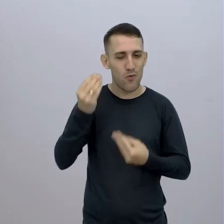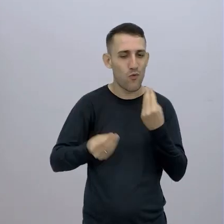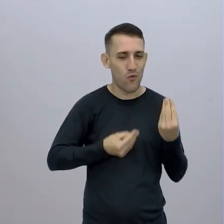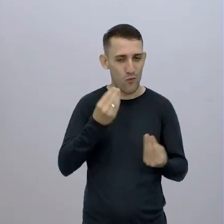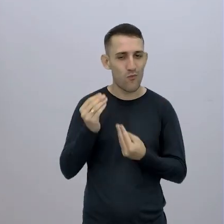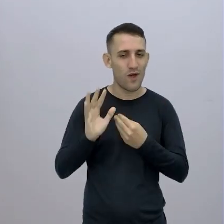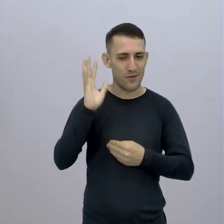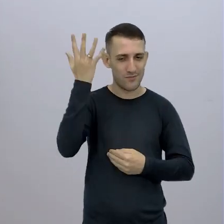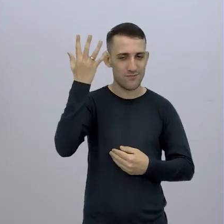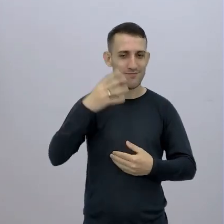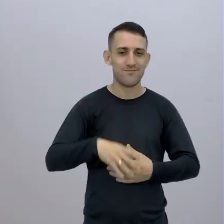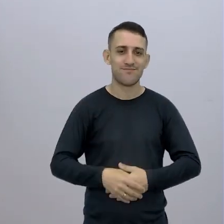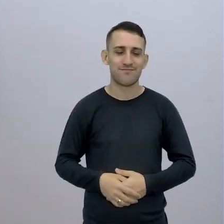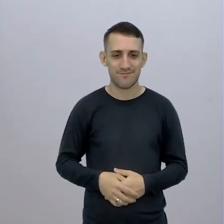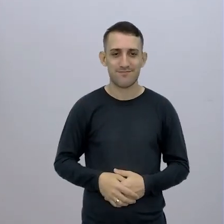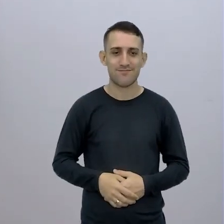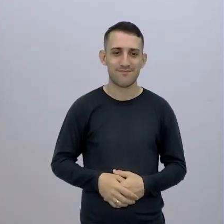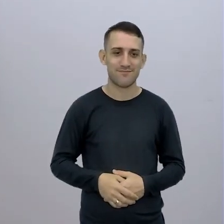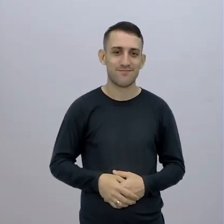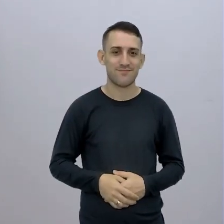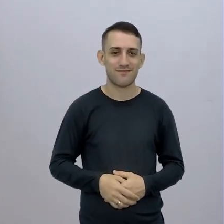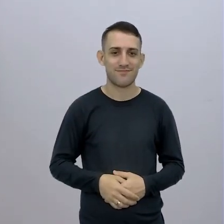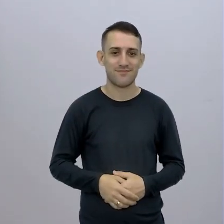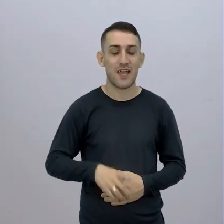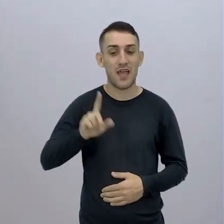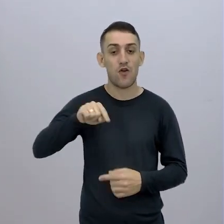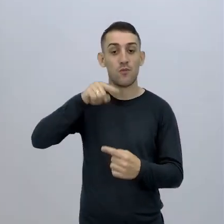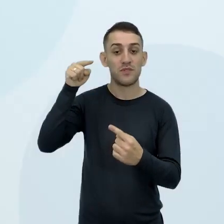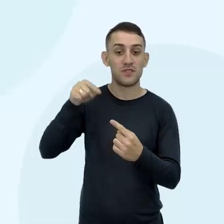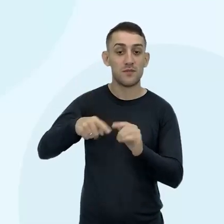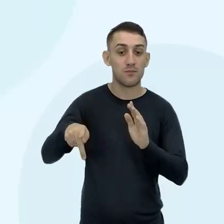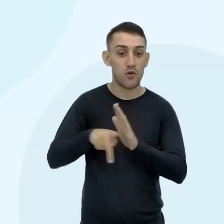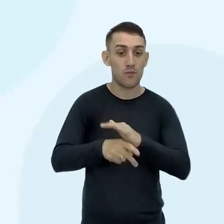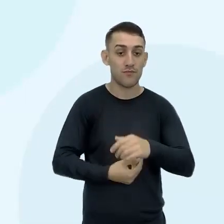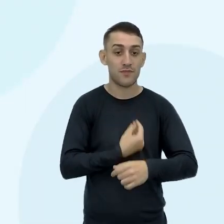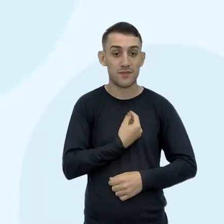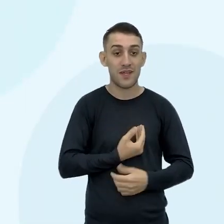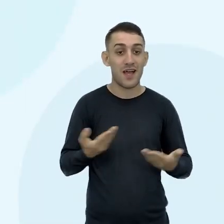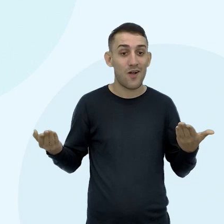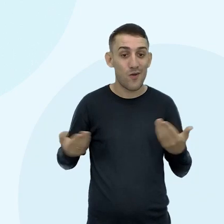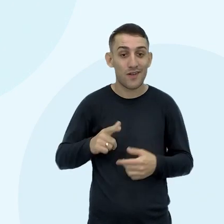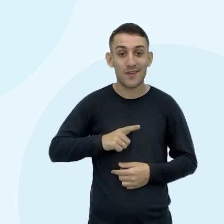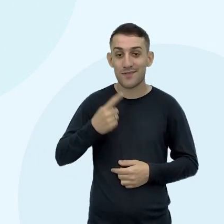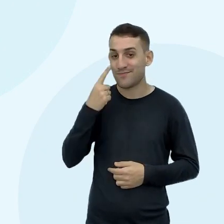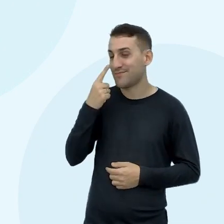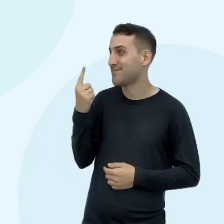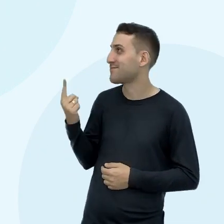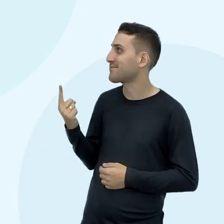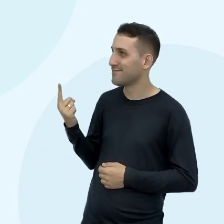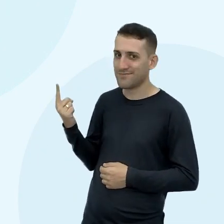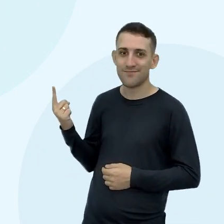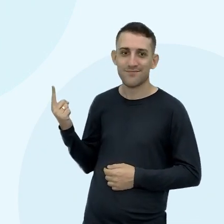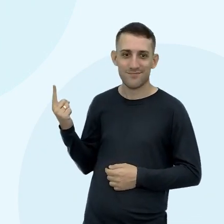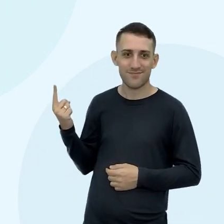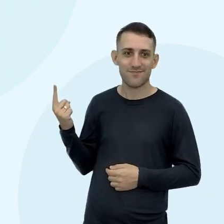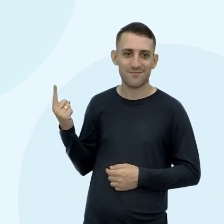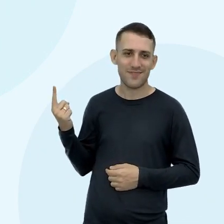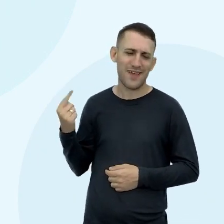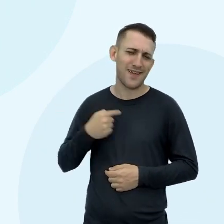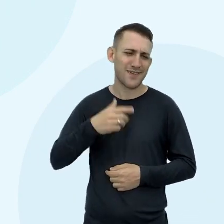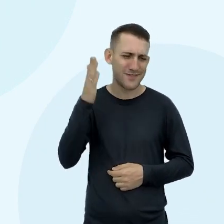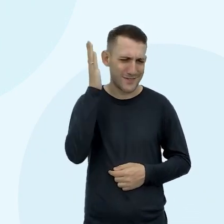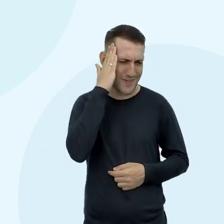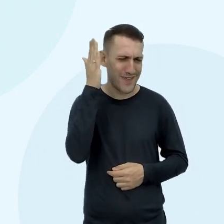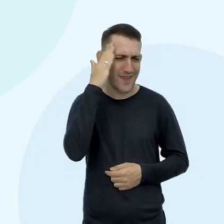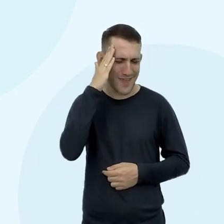Com as planhas Isso Ó Esse é objetivo da vida nos extremos Agora Tô com aqui Ele Eu sei